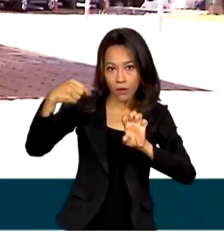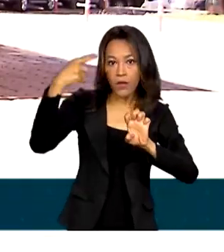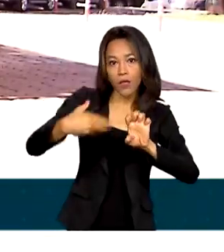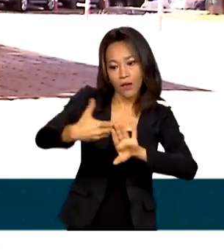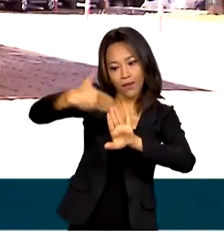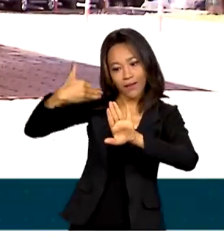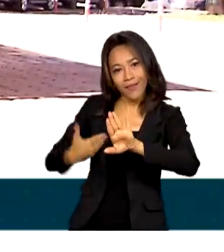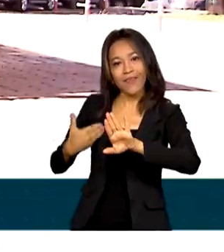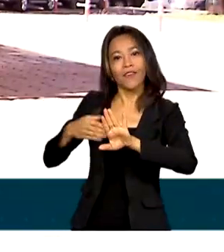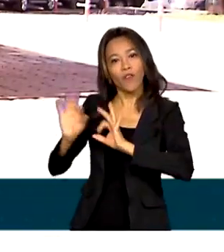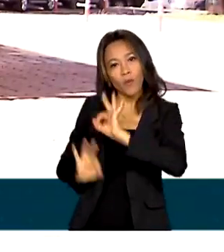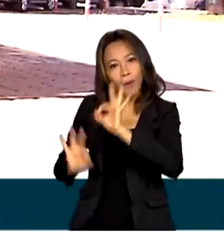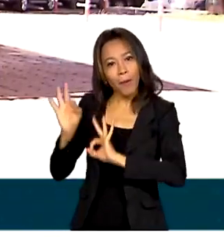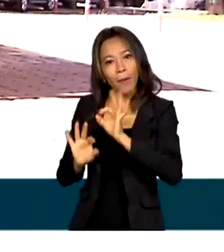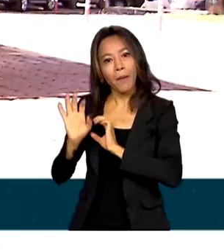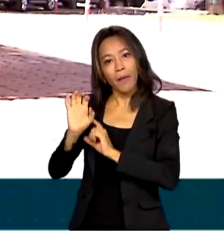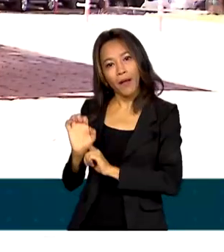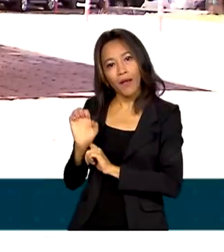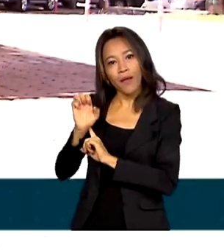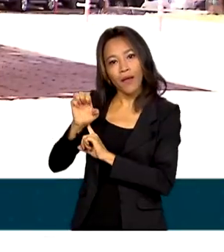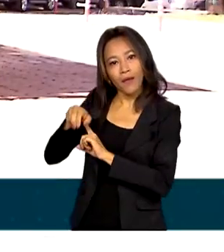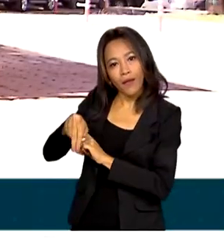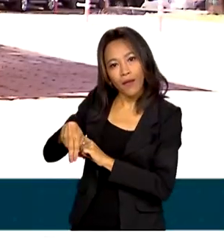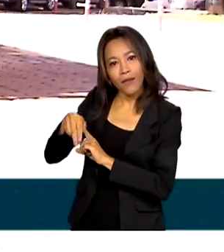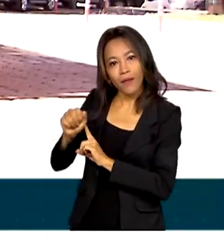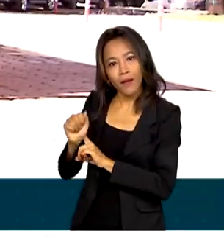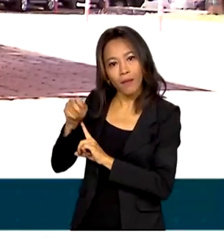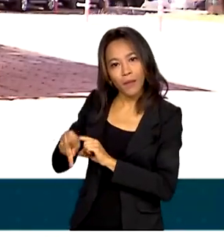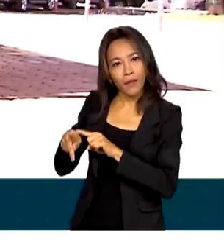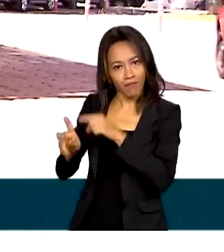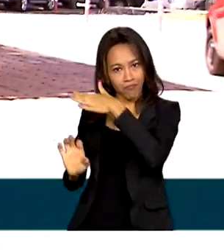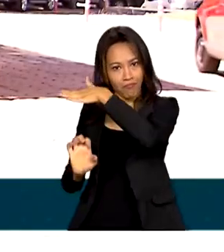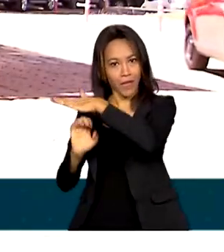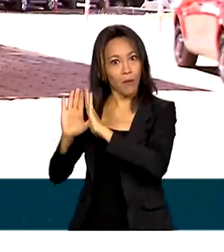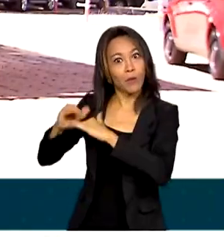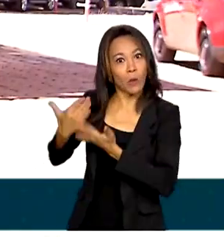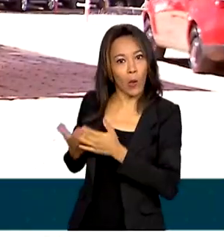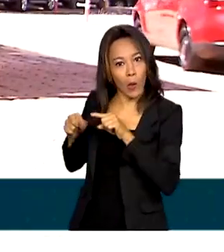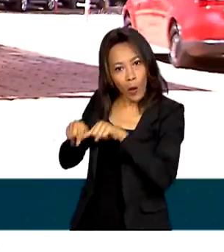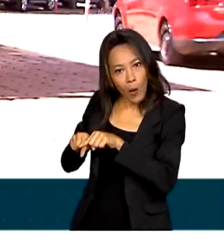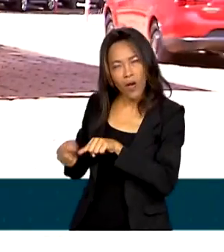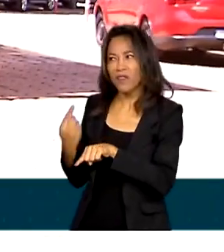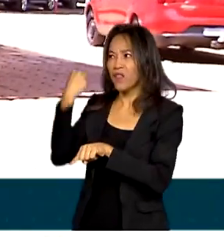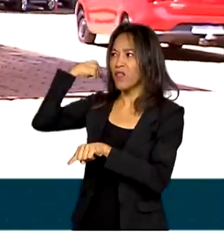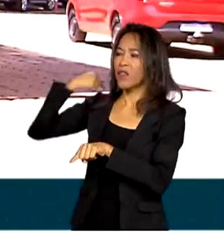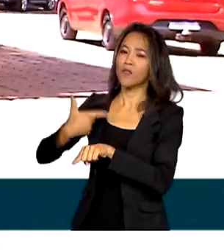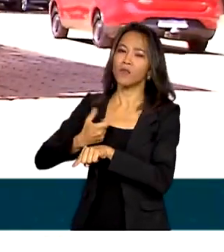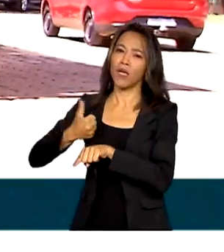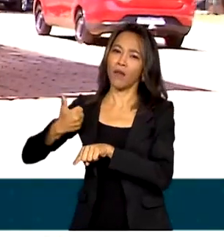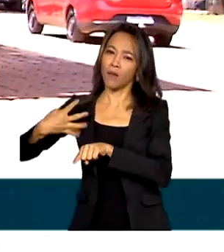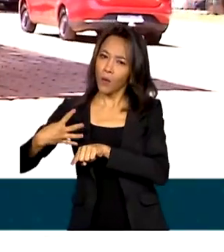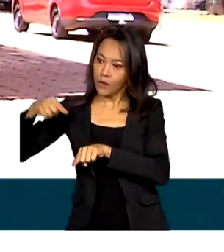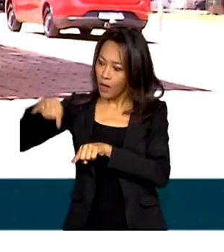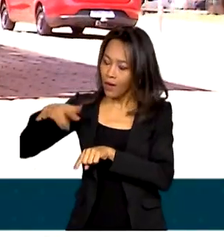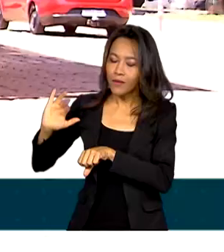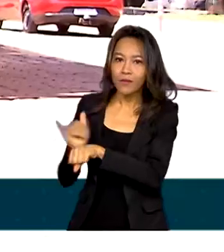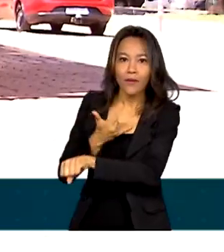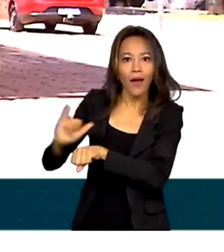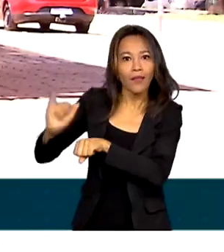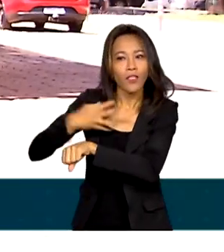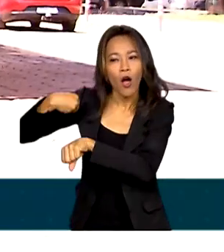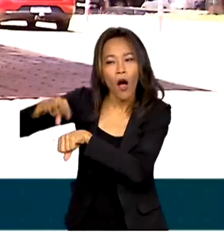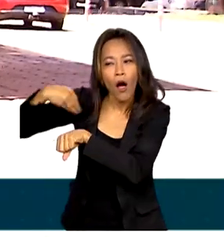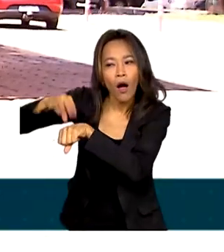Escola Nacional de Administração Pública, a ENAP, tem sido, desde 2014, uma ferramenta de